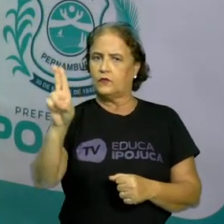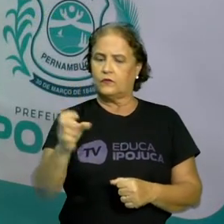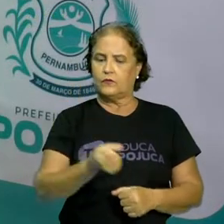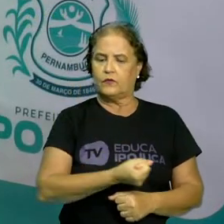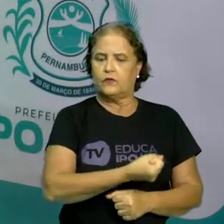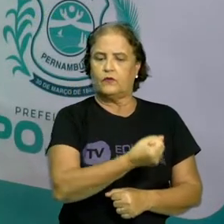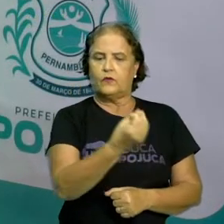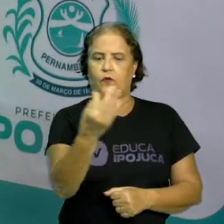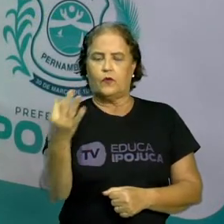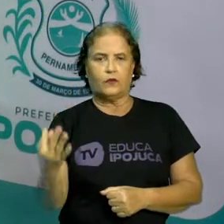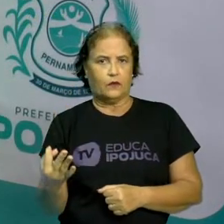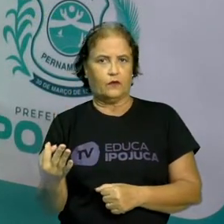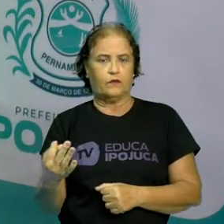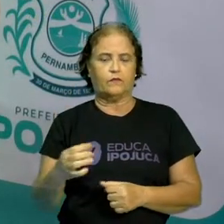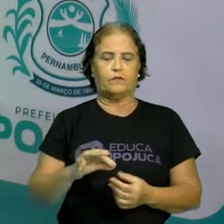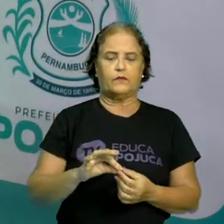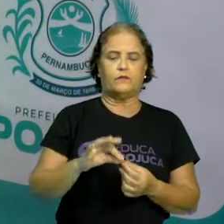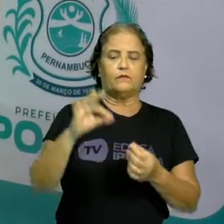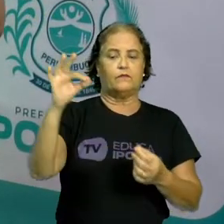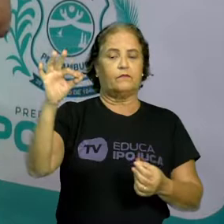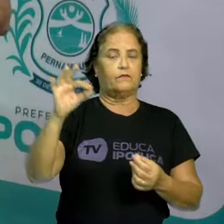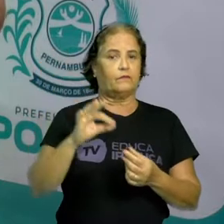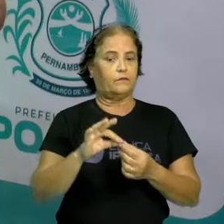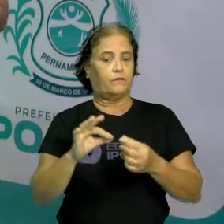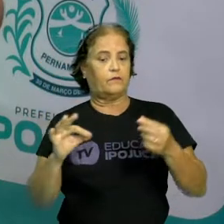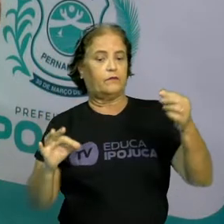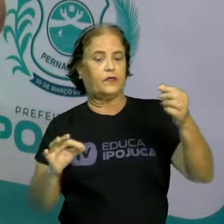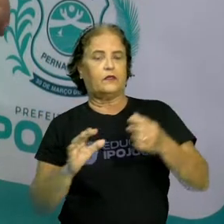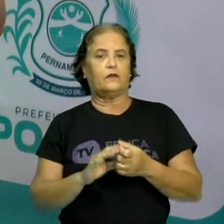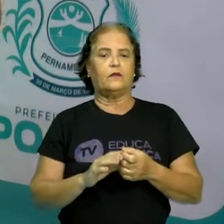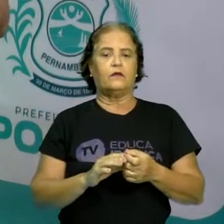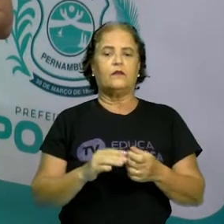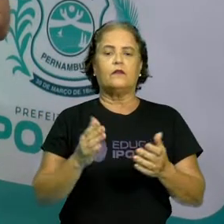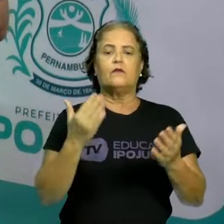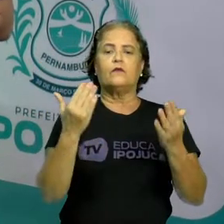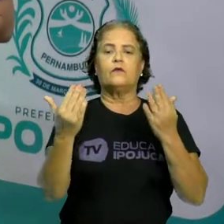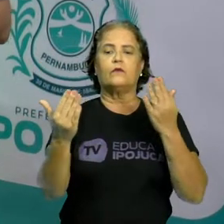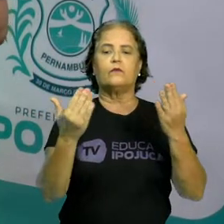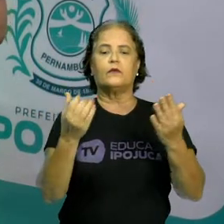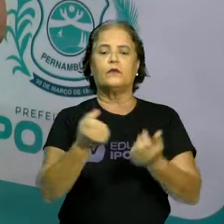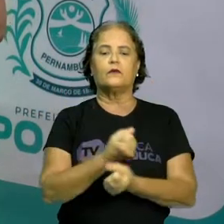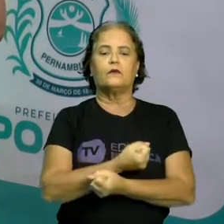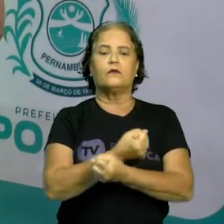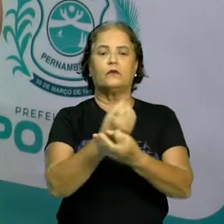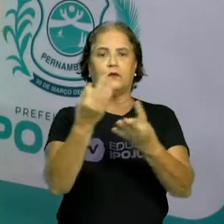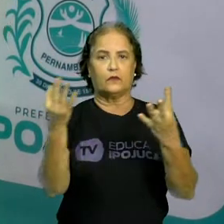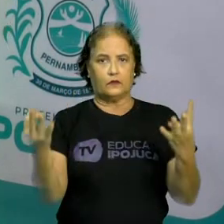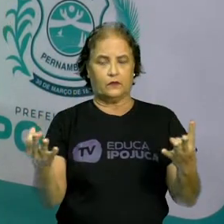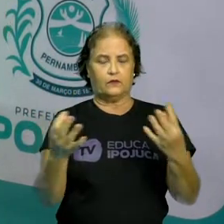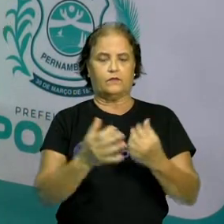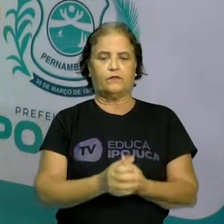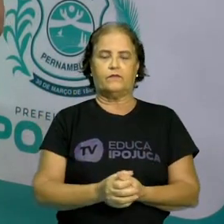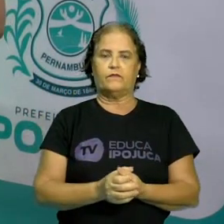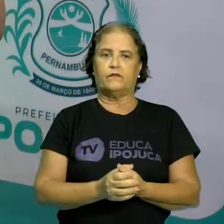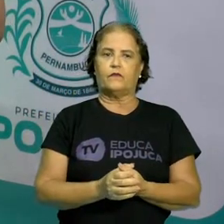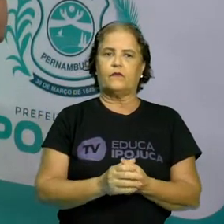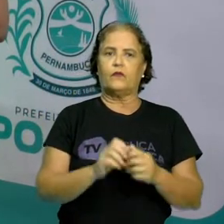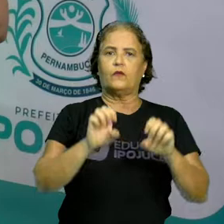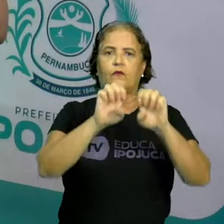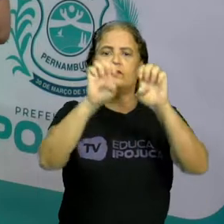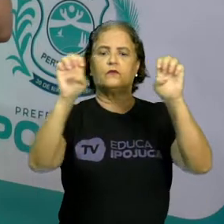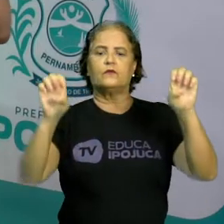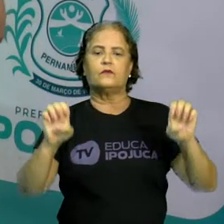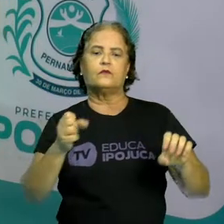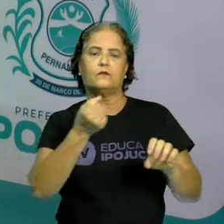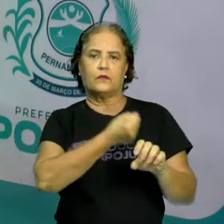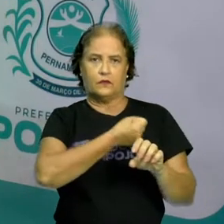são usados para medir e para comparar quantidades. Um sistema numérico é